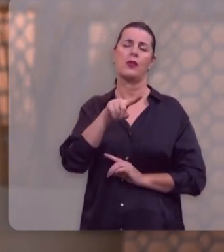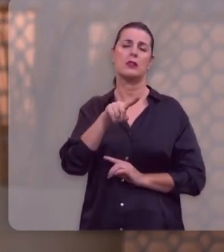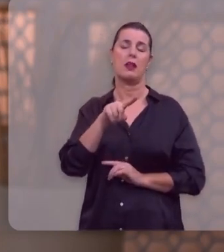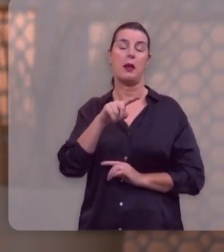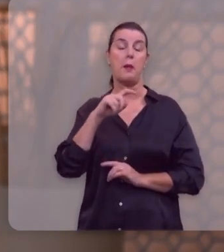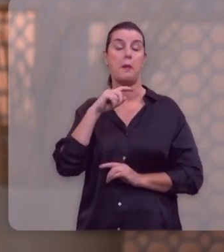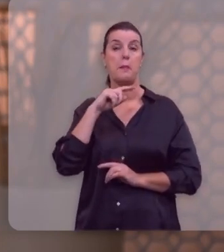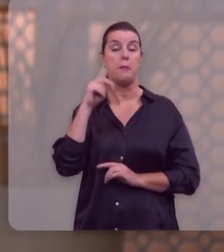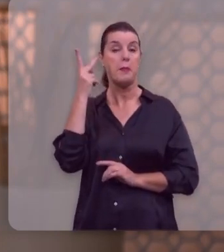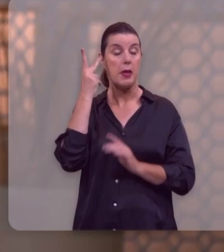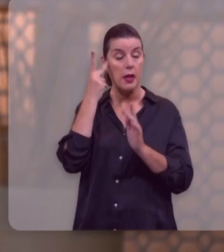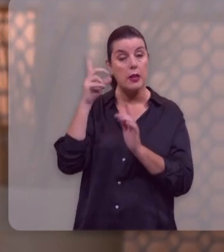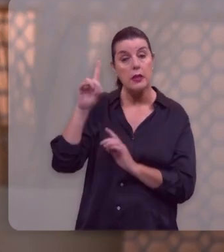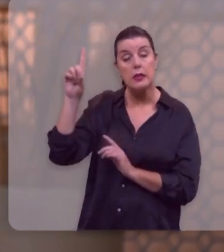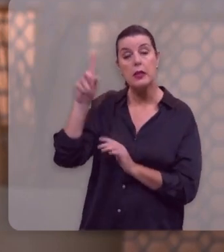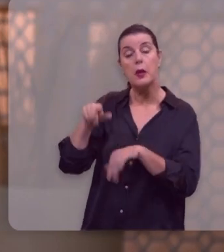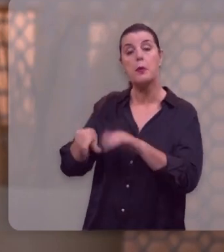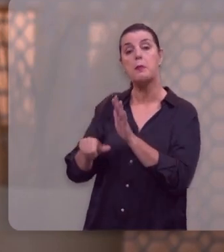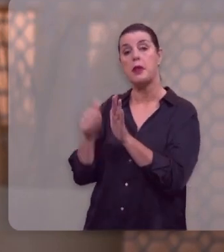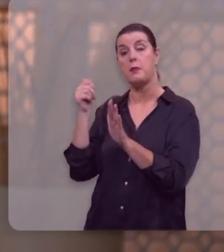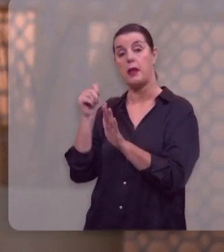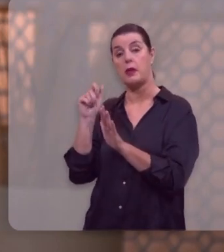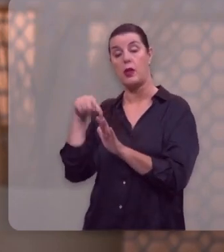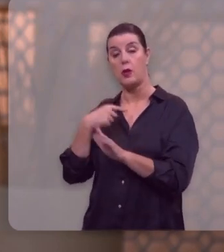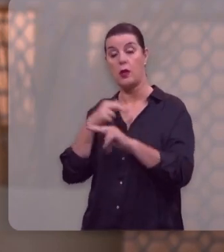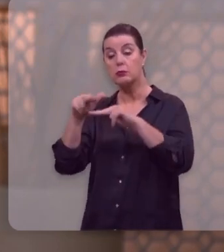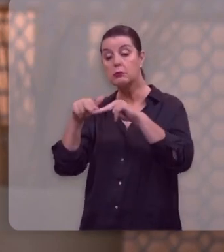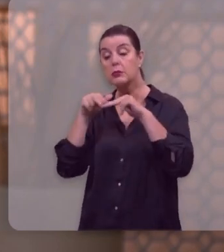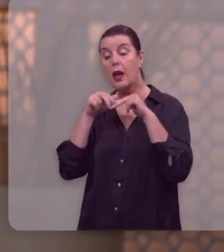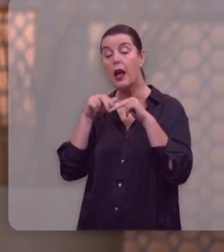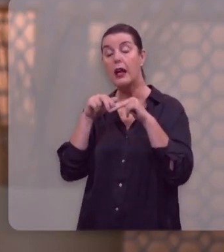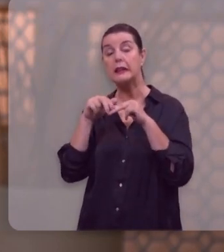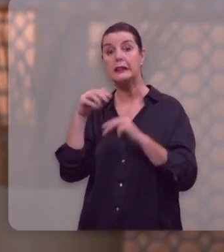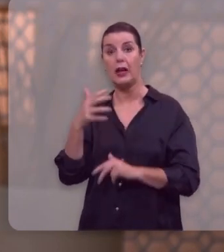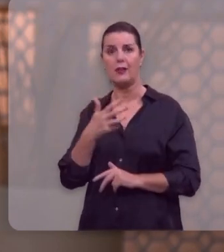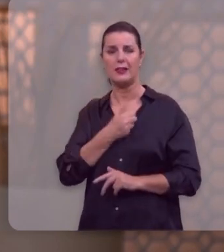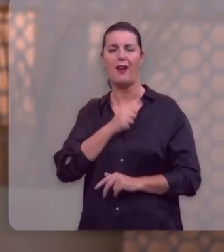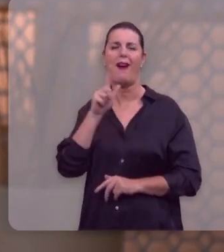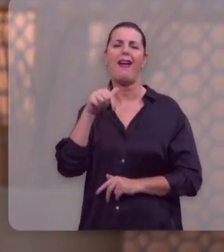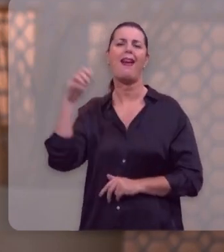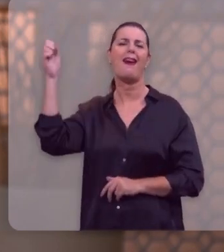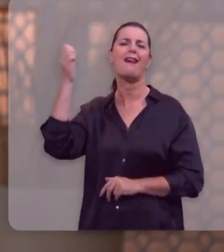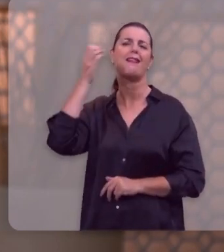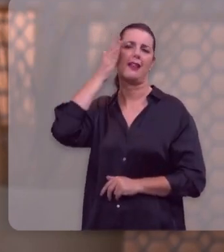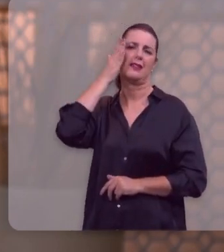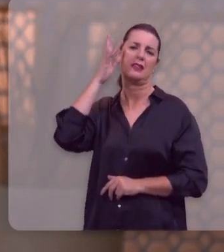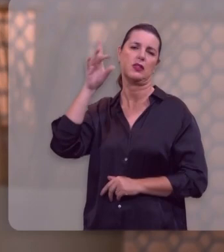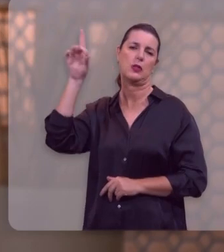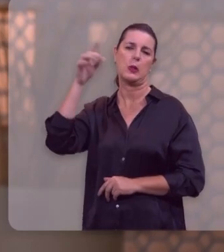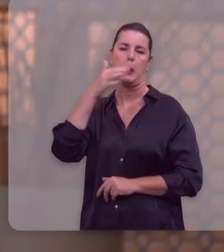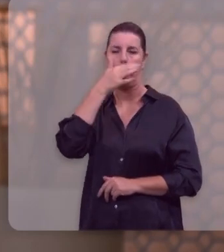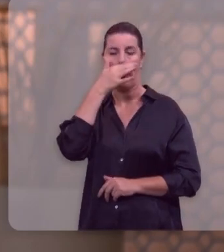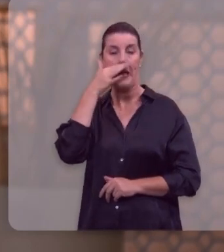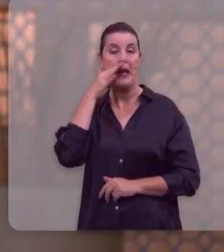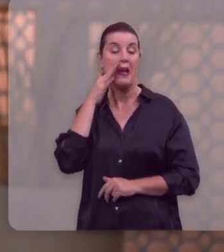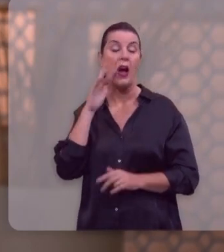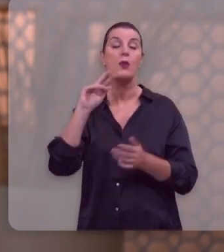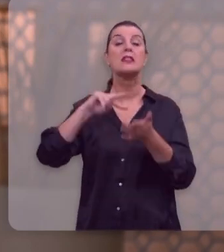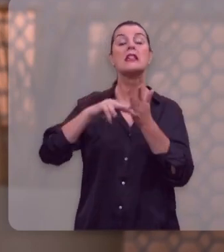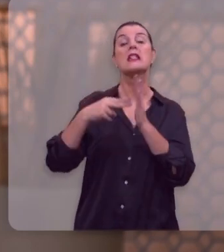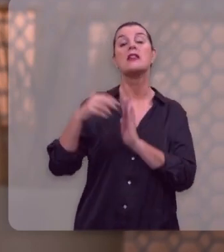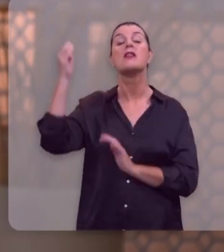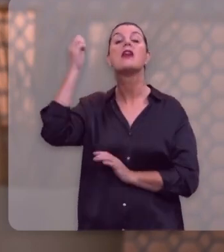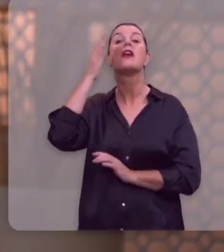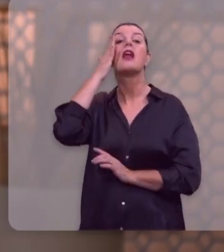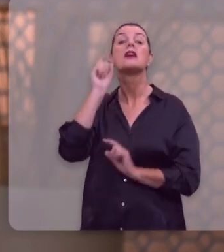que ninguém se glorie. A causa da nossa salvação é a graça de Deus. E o que é a graça de